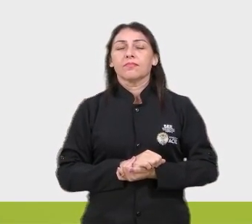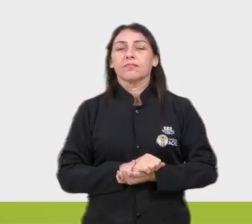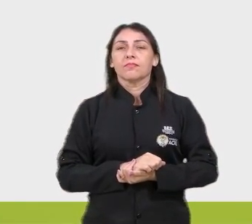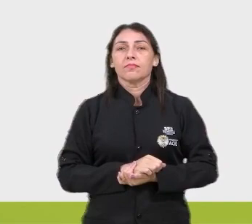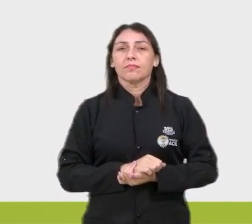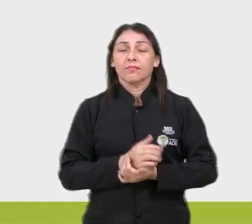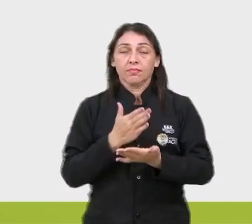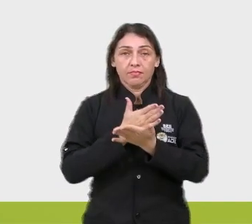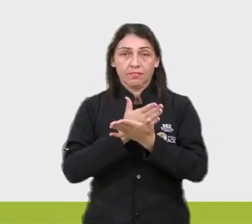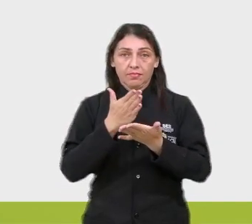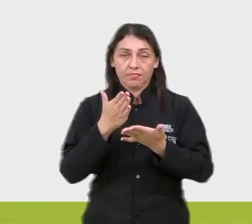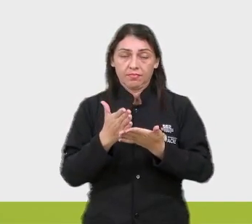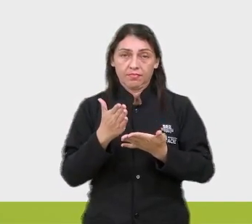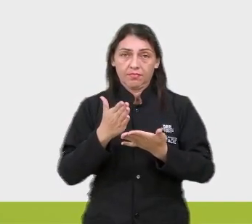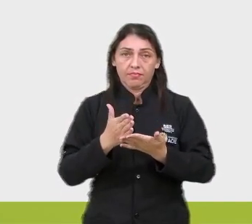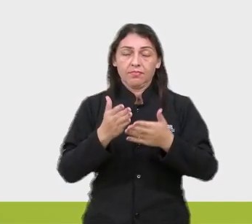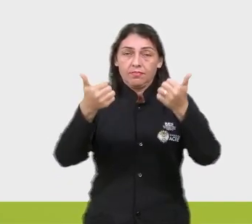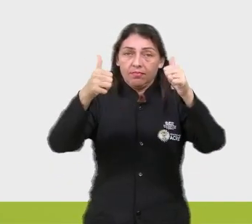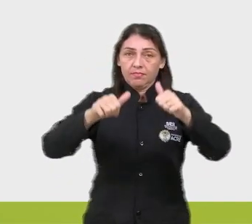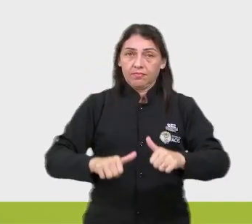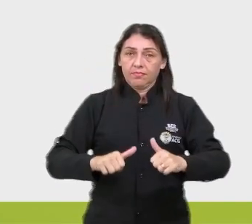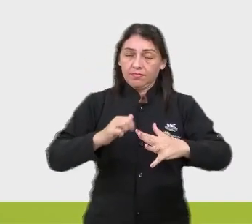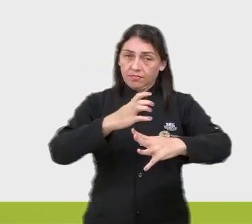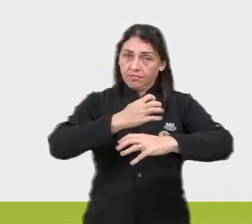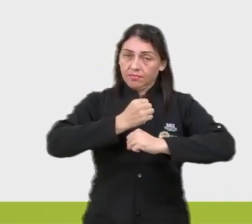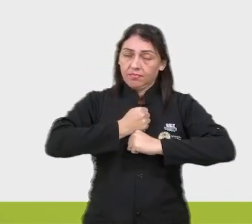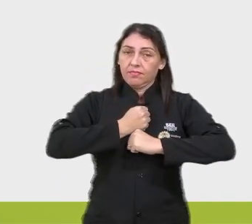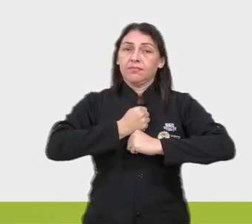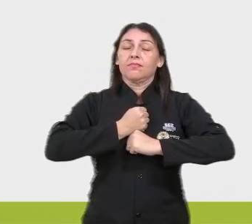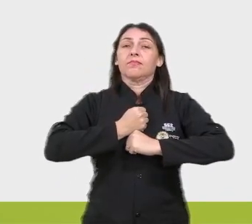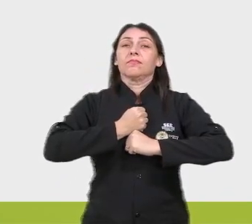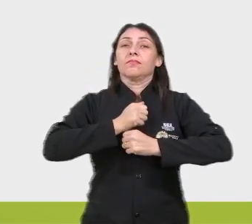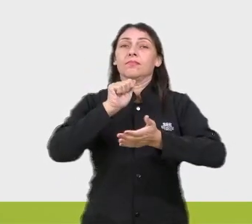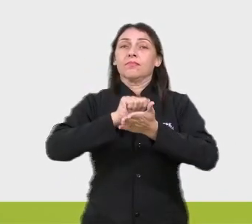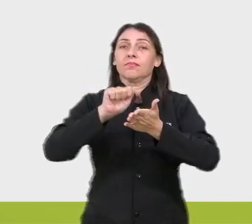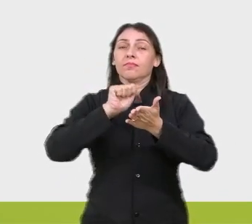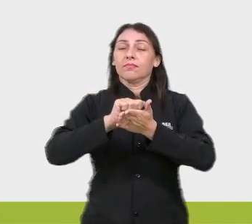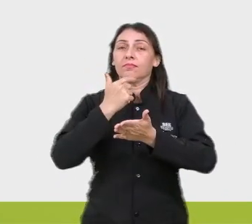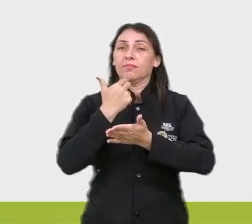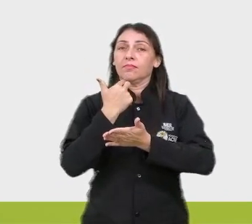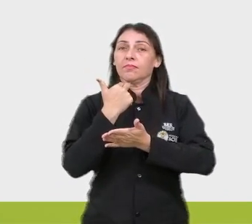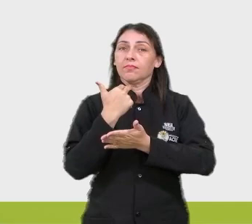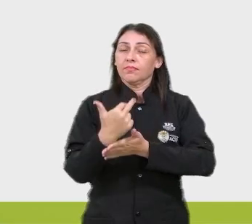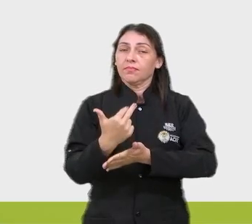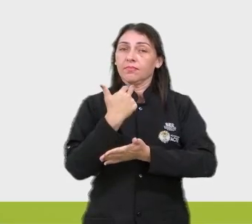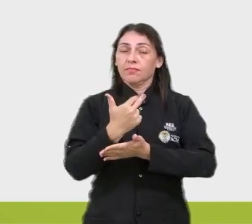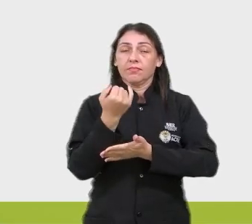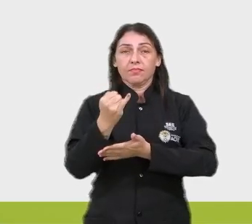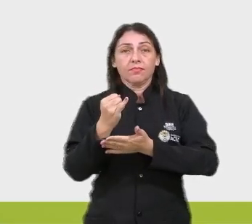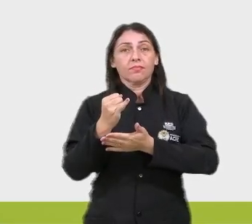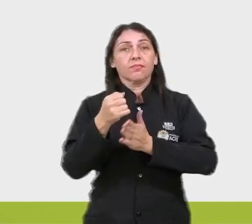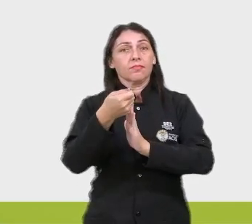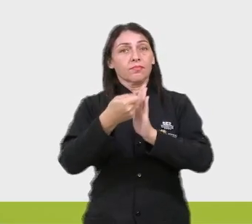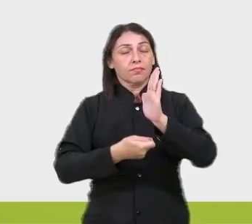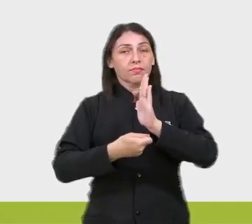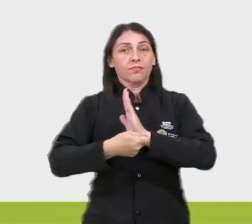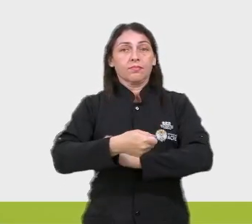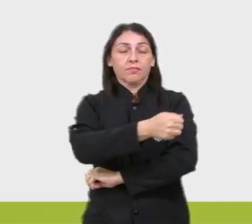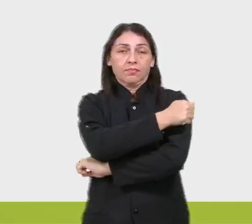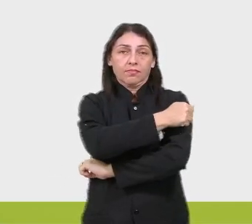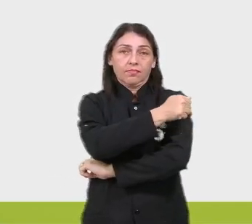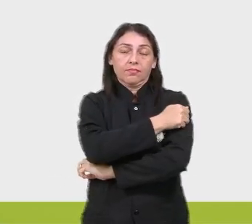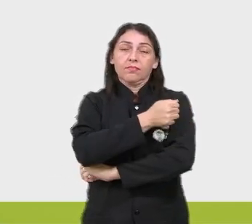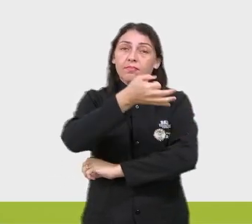Para começar, ela avalia o domínio da norma padrão da língua escrita. É avaliado se a redação do participante está